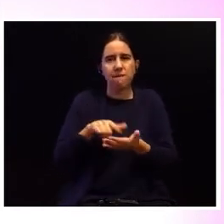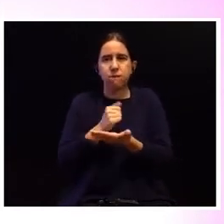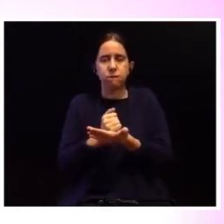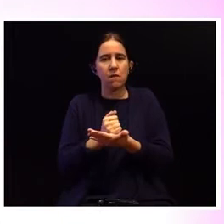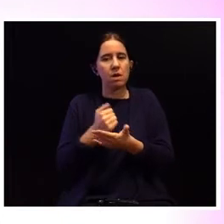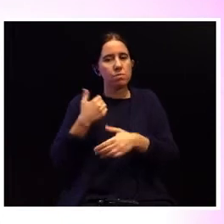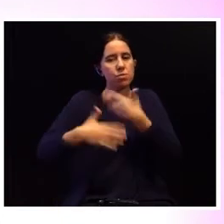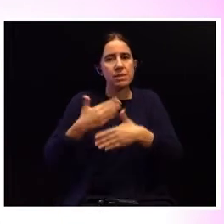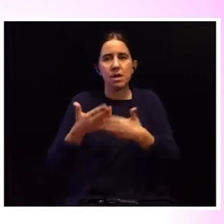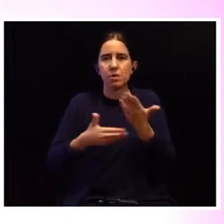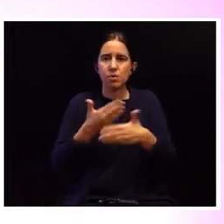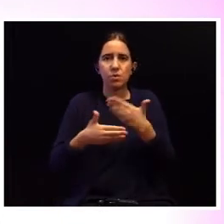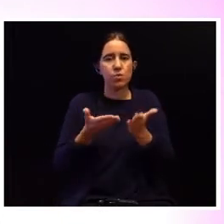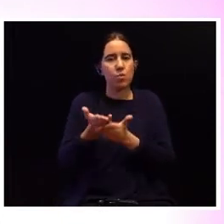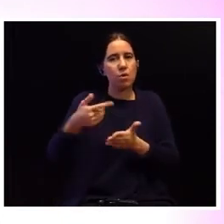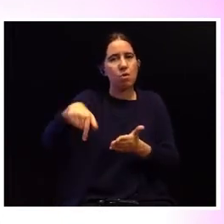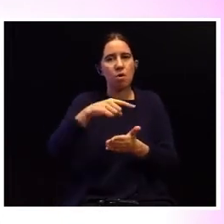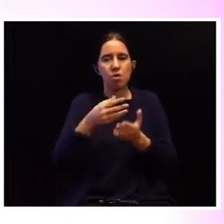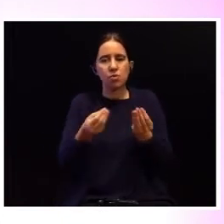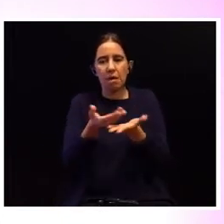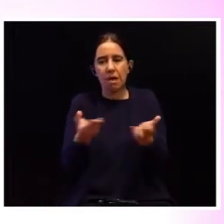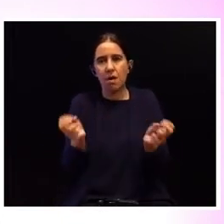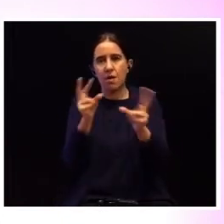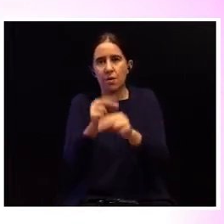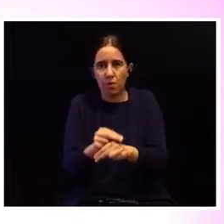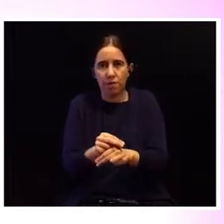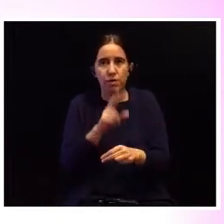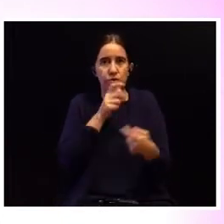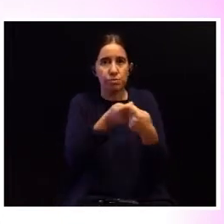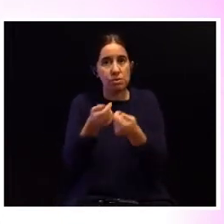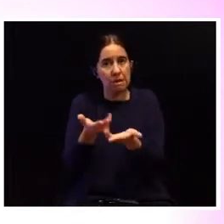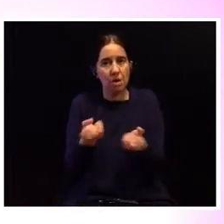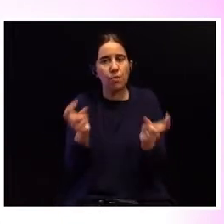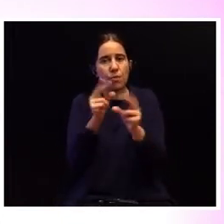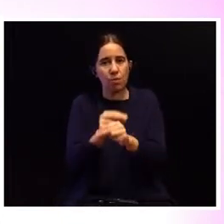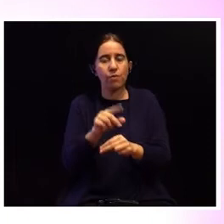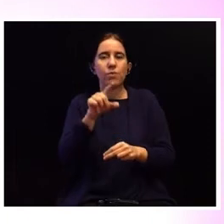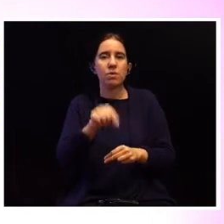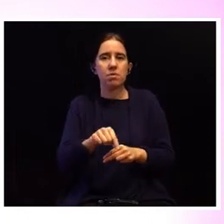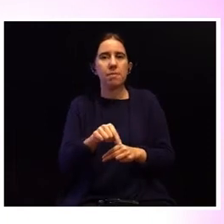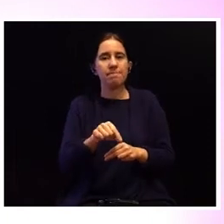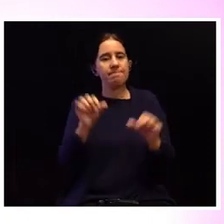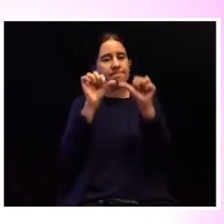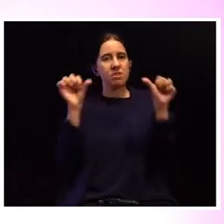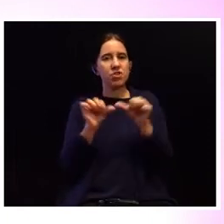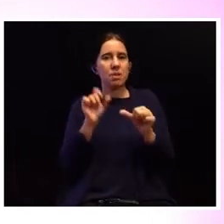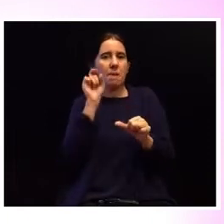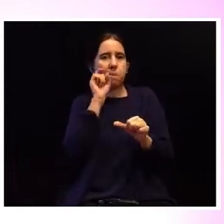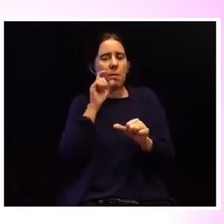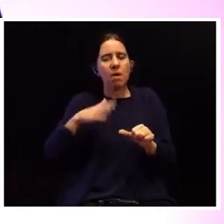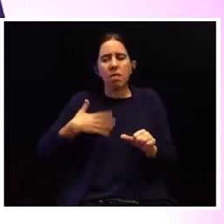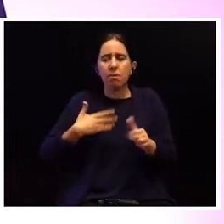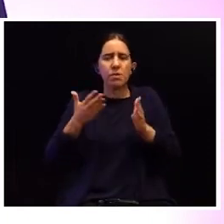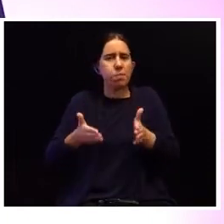a mobilizar para desenhar novas soluções, novas respostas e consolidação do sistema, sem medo